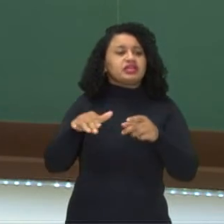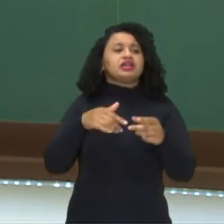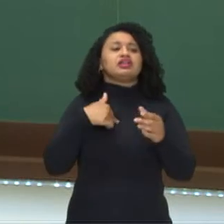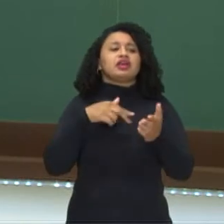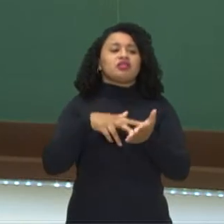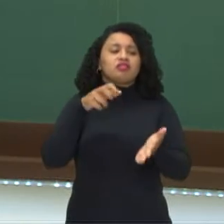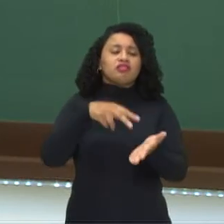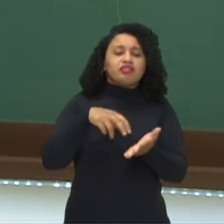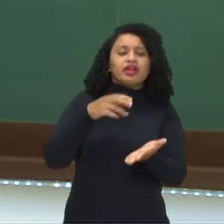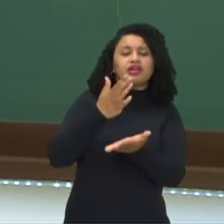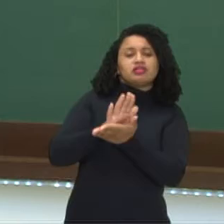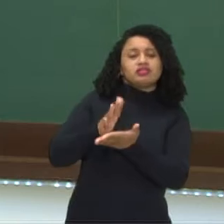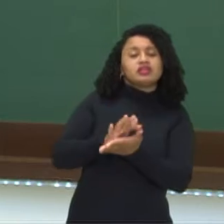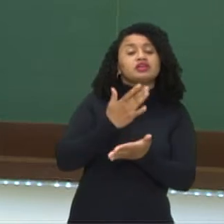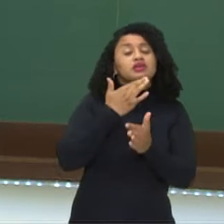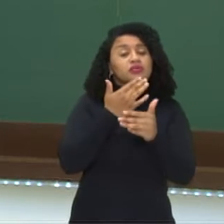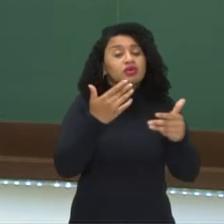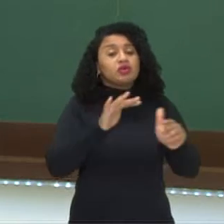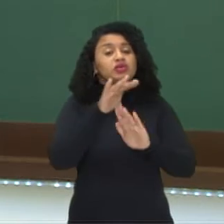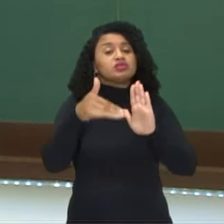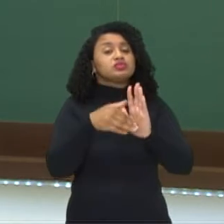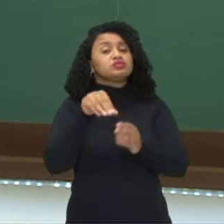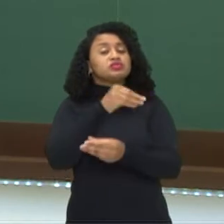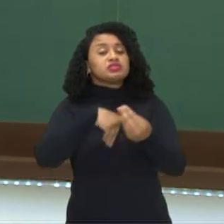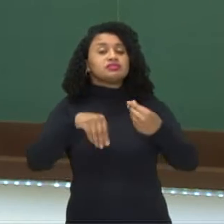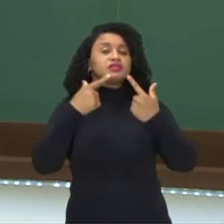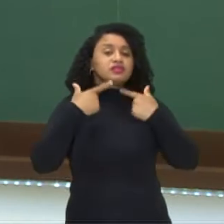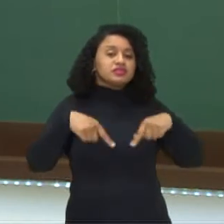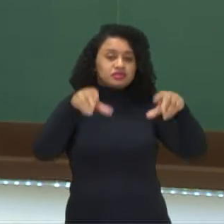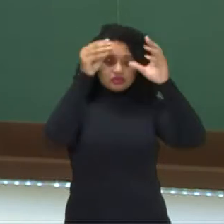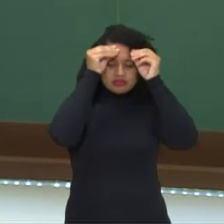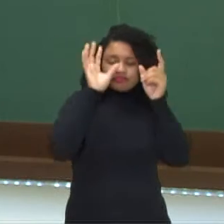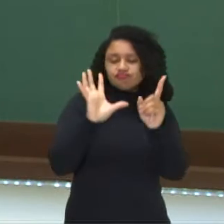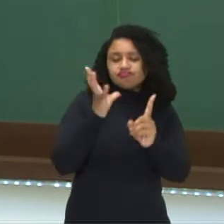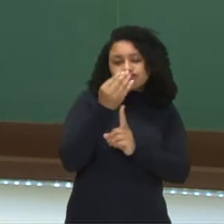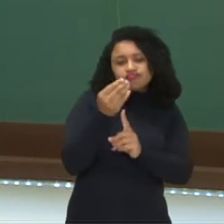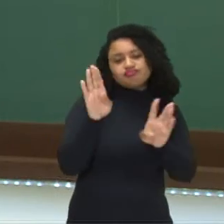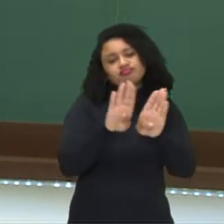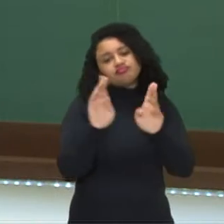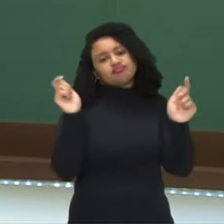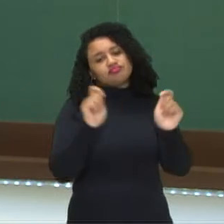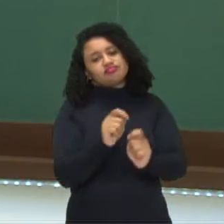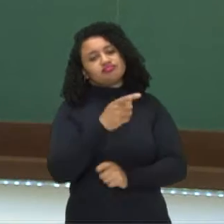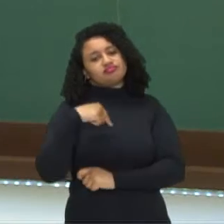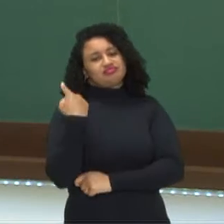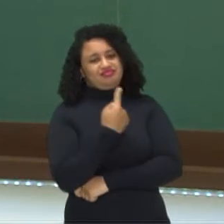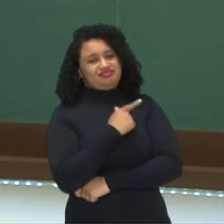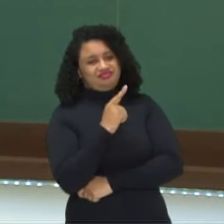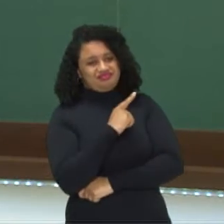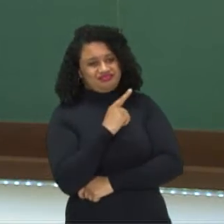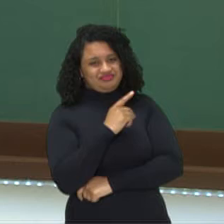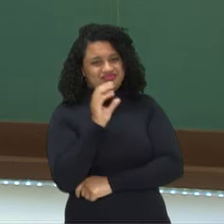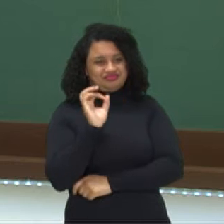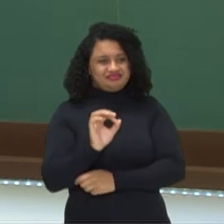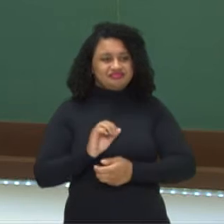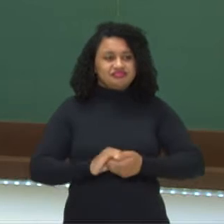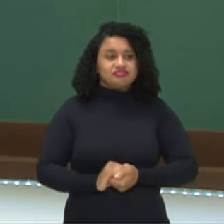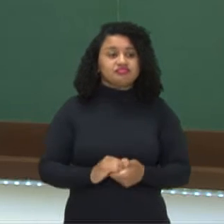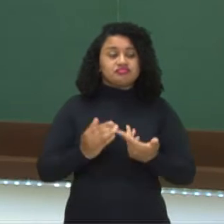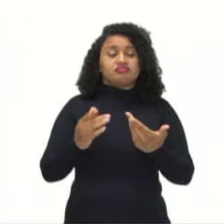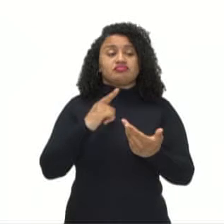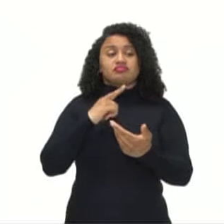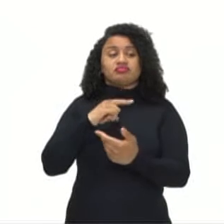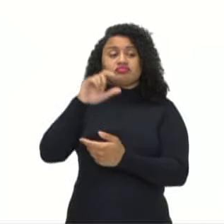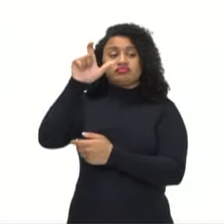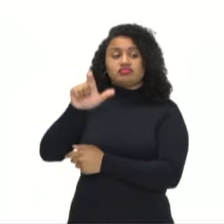samba, né, cores. Toda essa mistura de linguagens artísticas e possibilidades que nós temos, né? Então, Chico